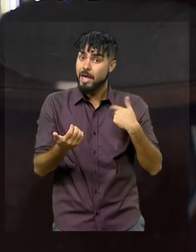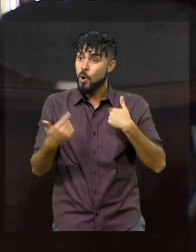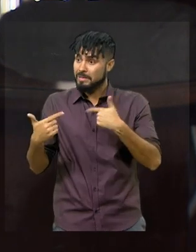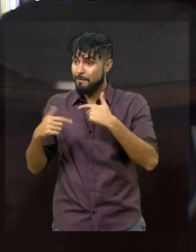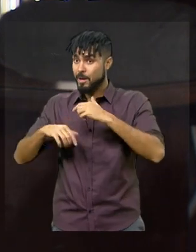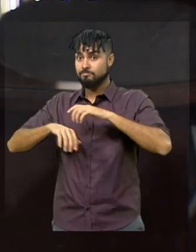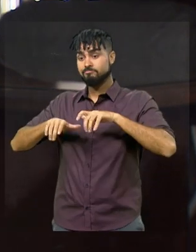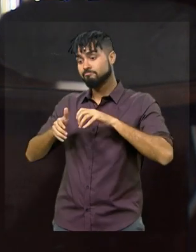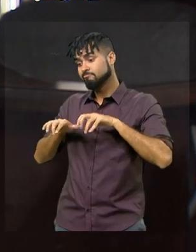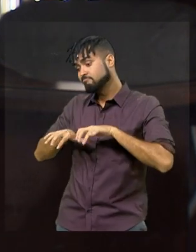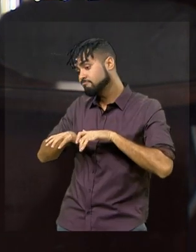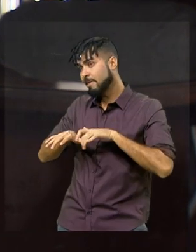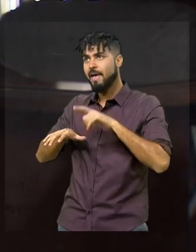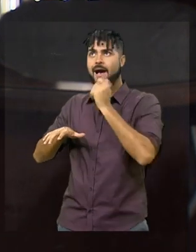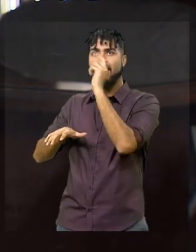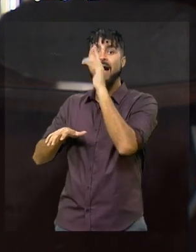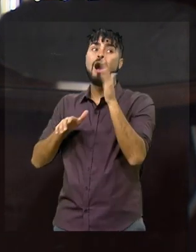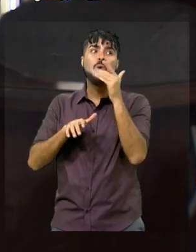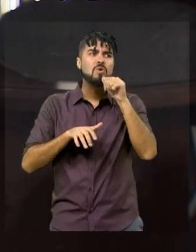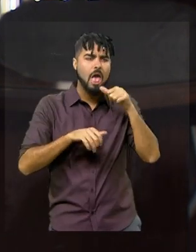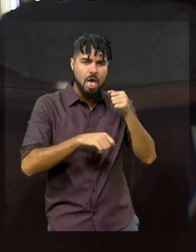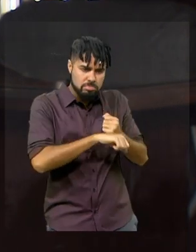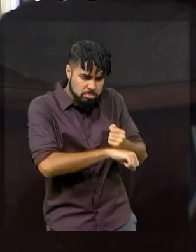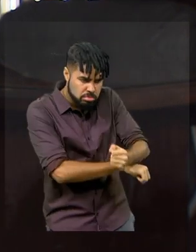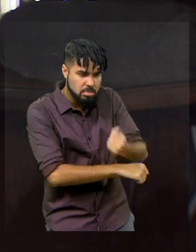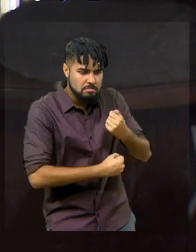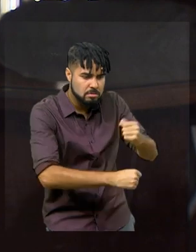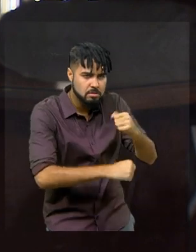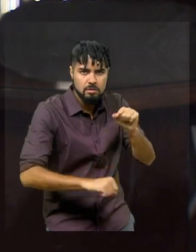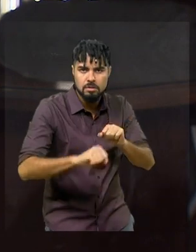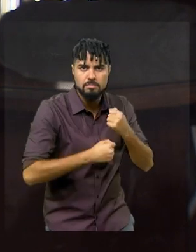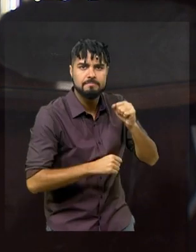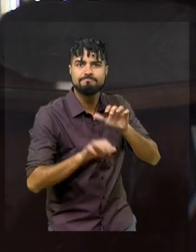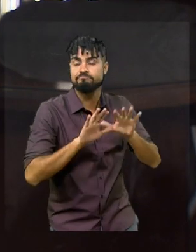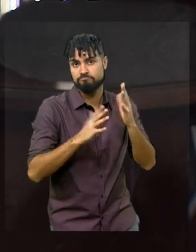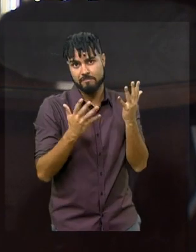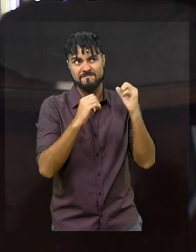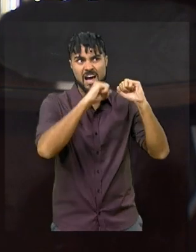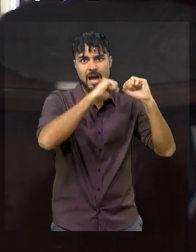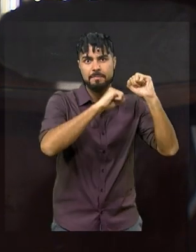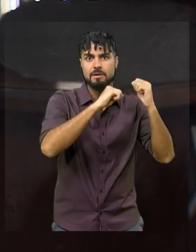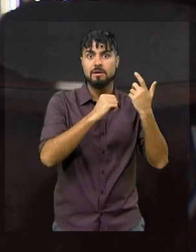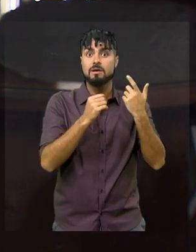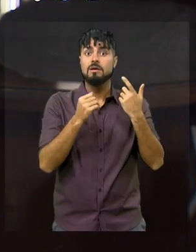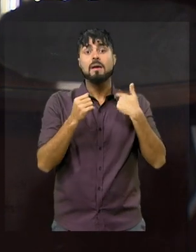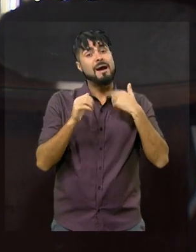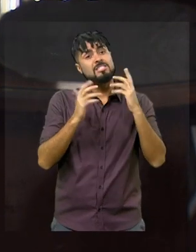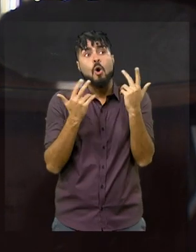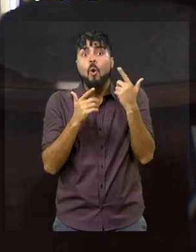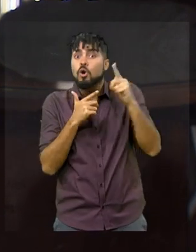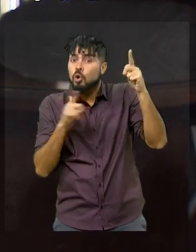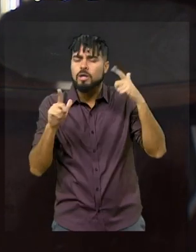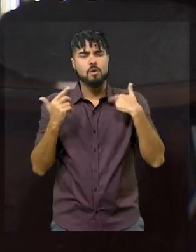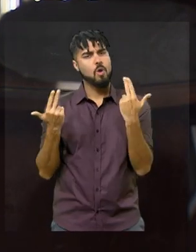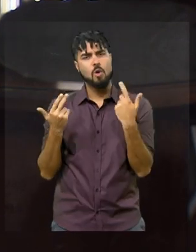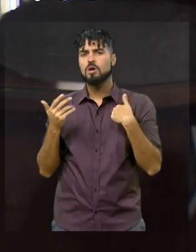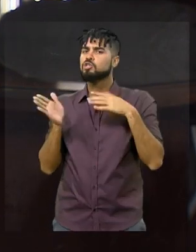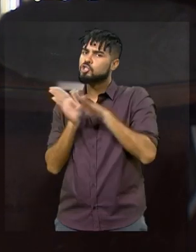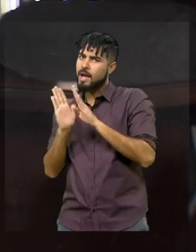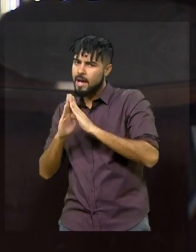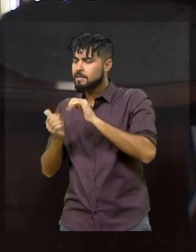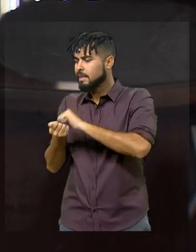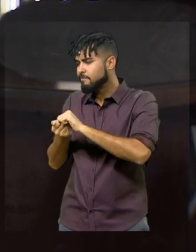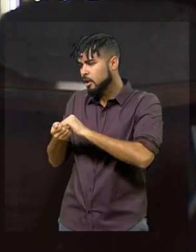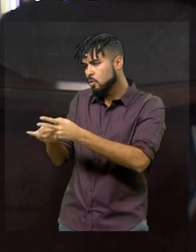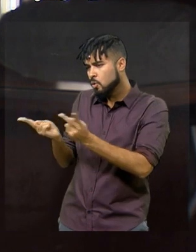muitas mulheres trabalham no chão das fábricas e tem a atividade. Chego em casa, tem que lavar a louça, elas têm que cuidar do marido, dos filhos, então